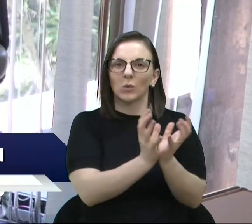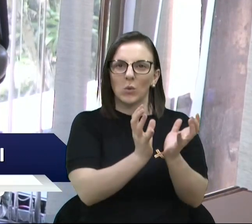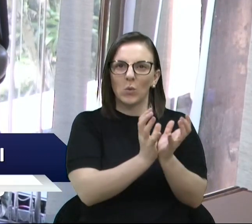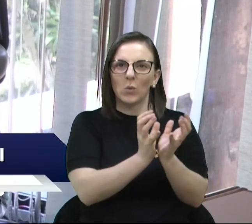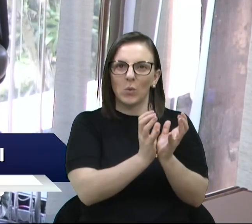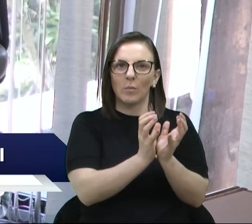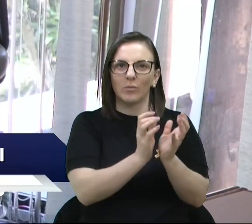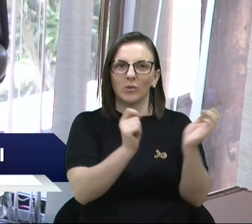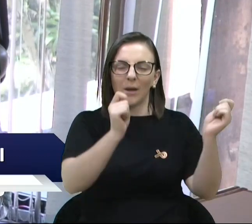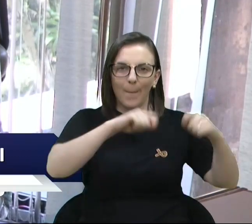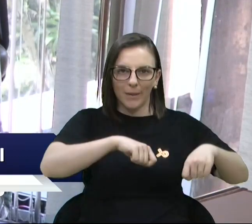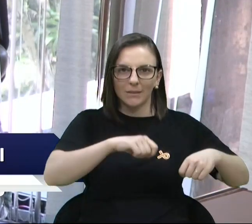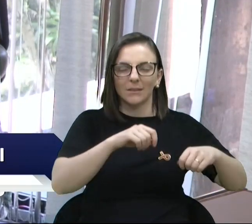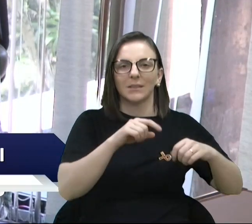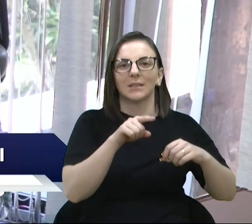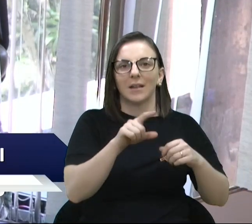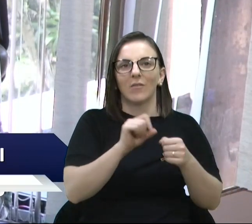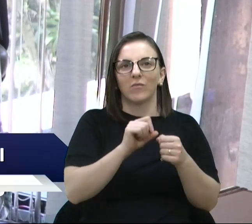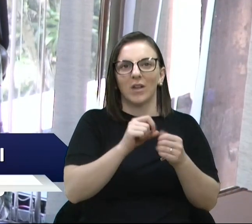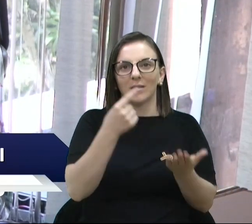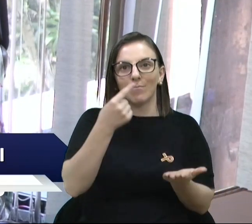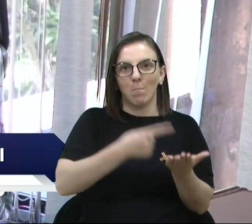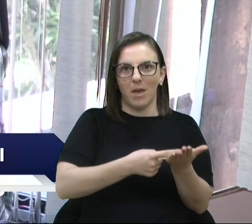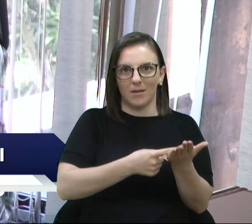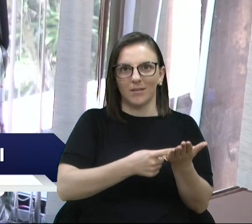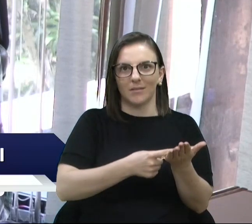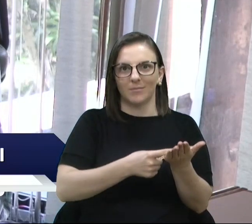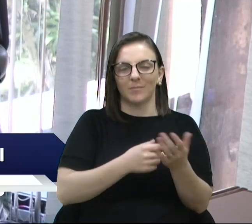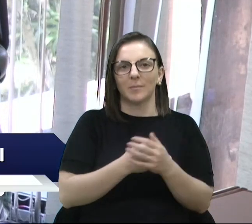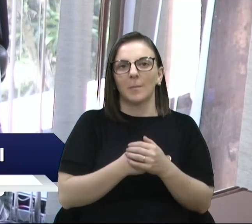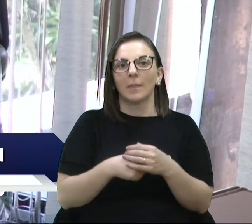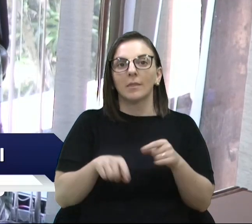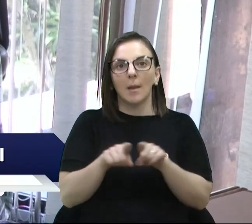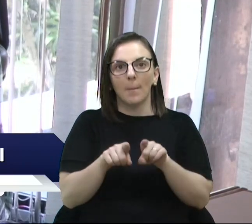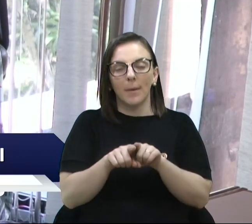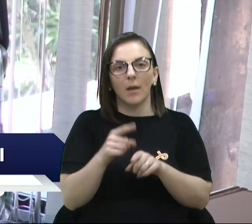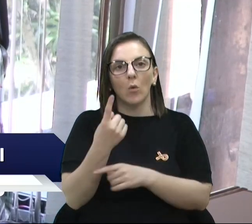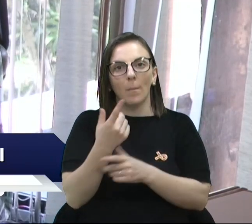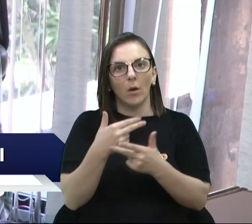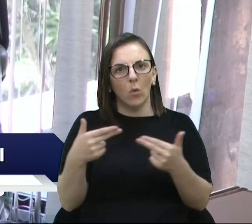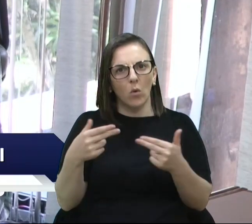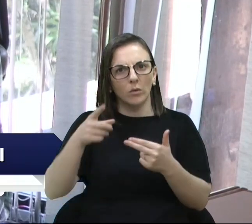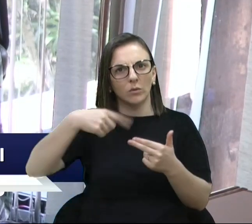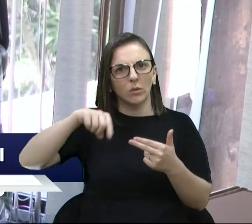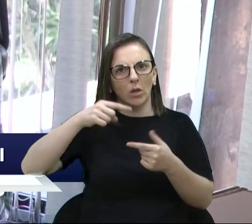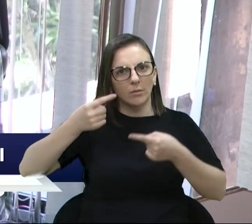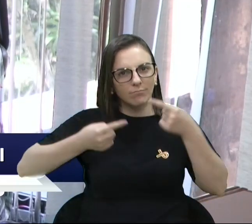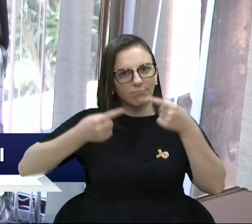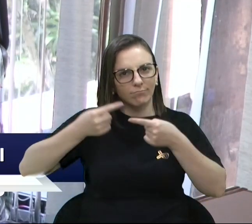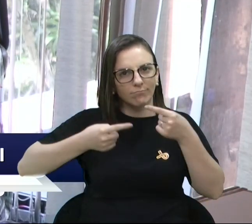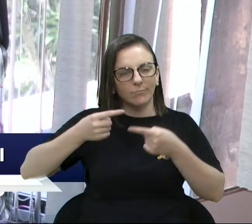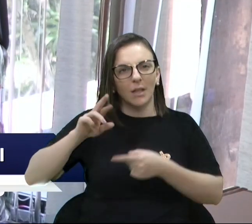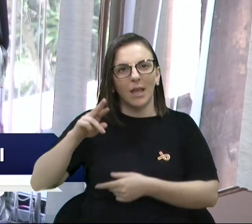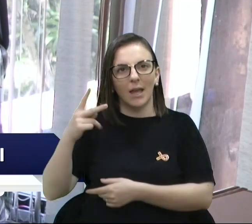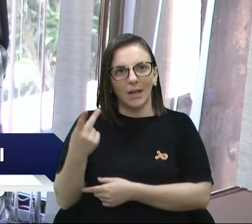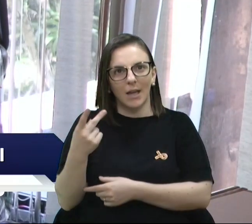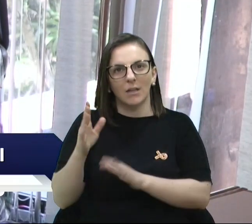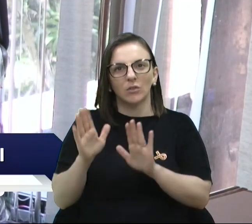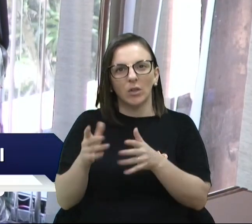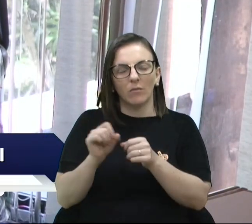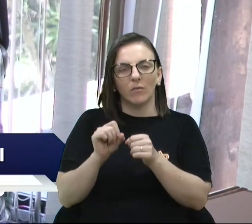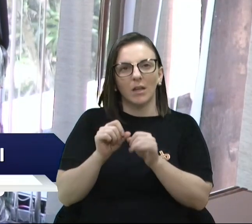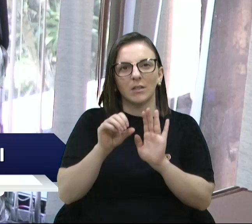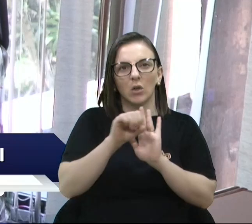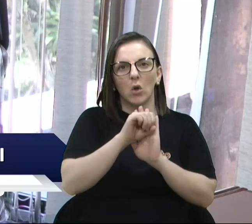fazer esse agendamento. E também uma possibilidade que nós estamos discutindo já com o RH e orçamentando da